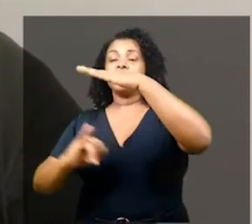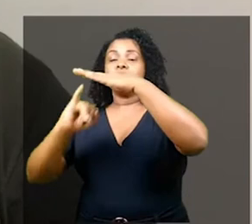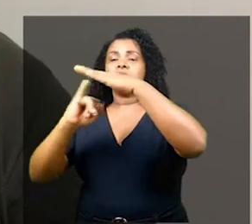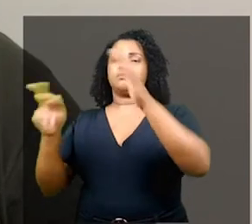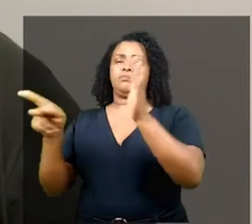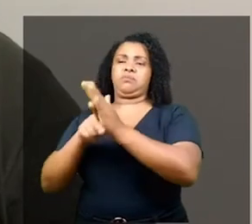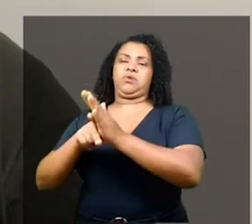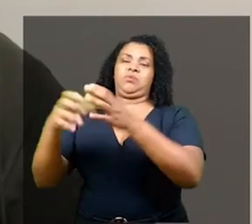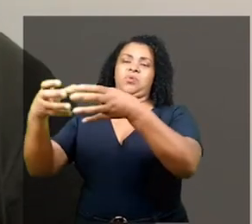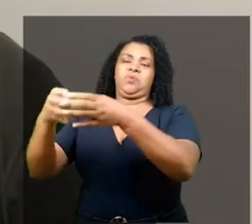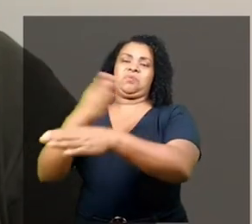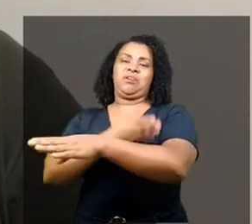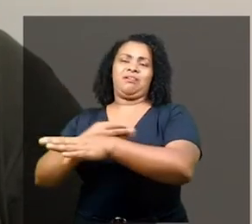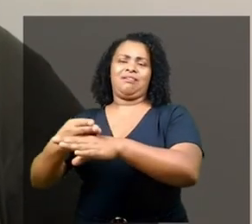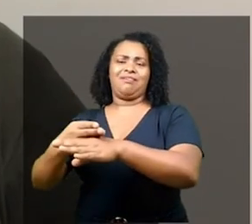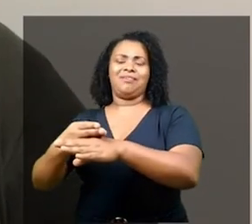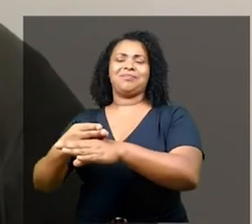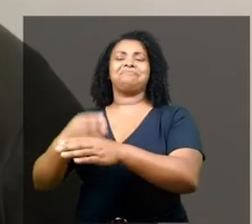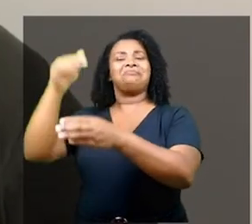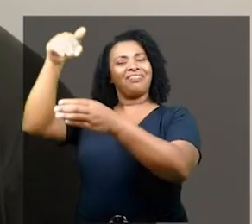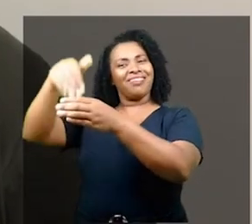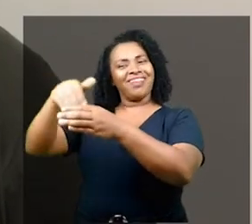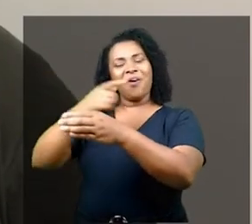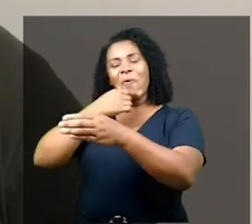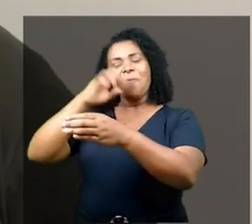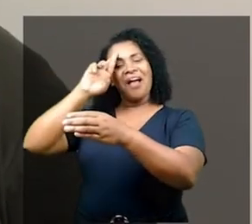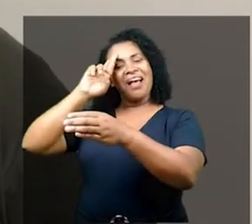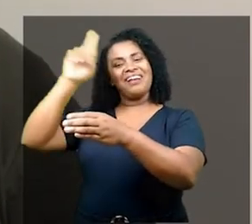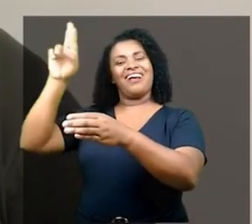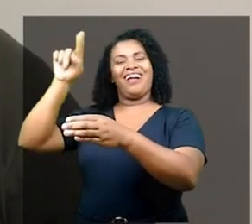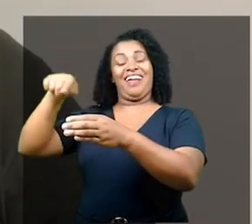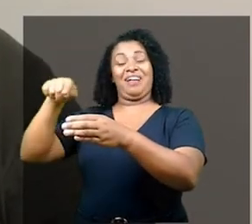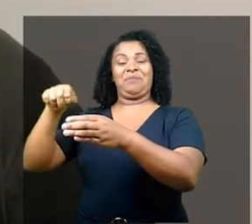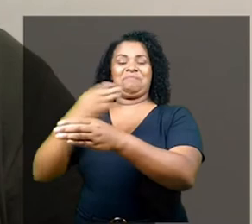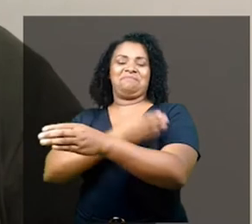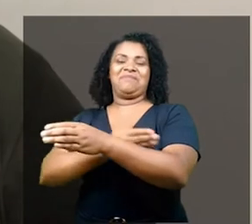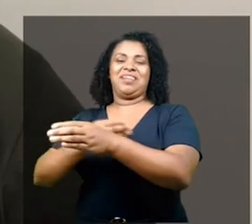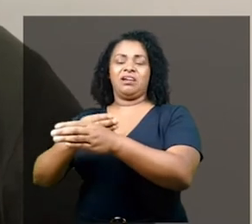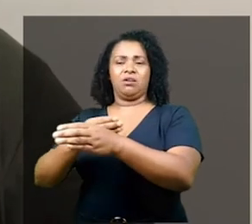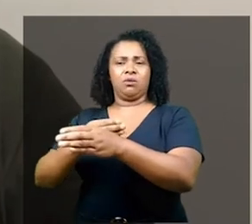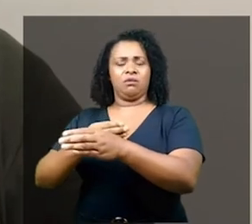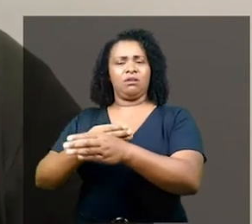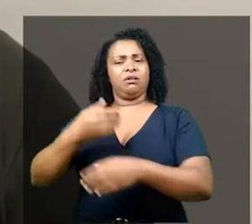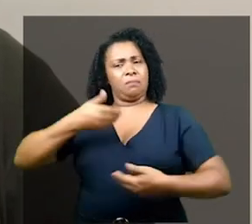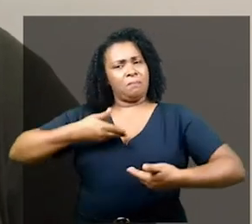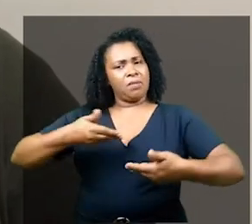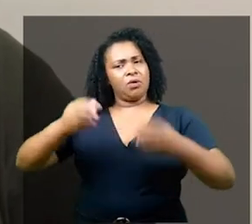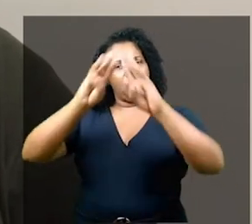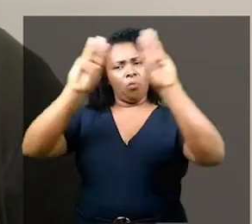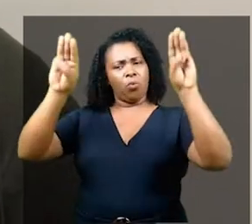homens brancos. Eu não sei se essa é a realidade que se aplica a esse evento.